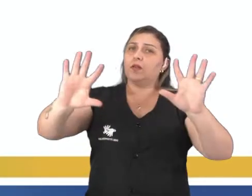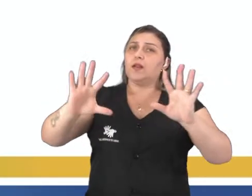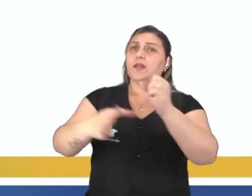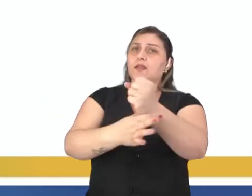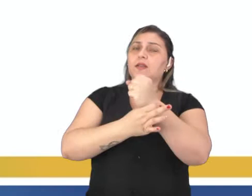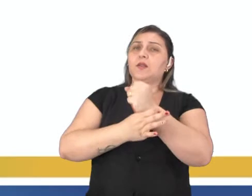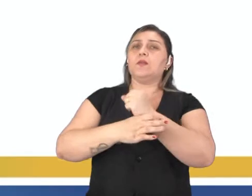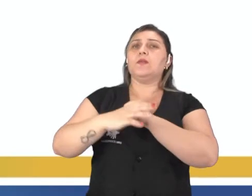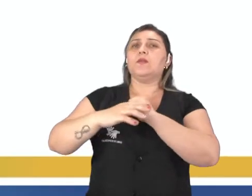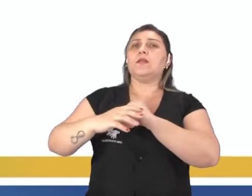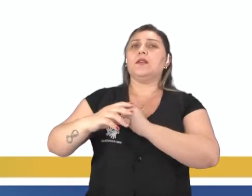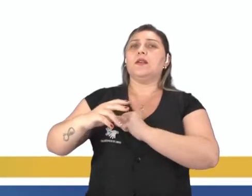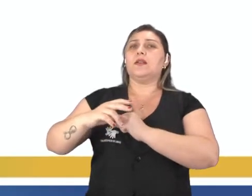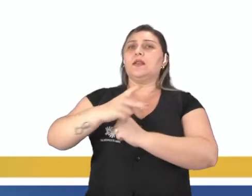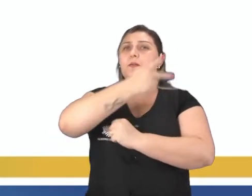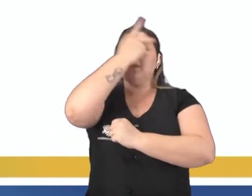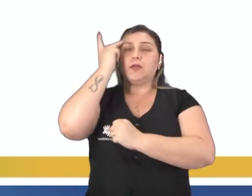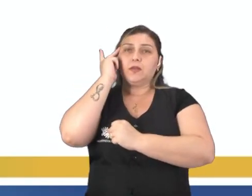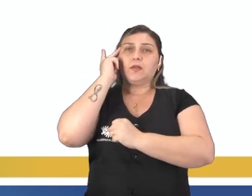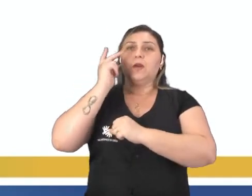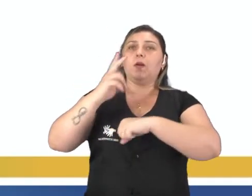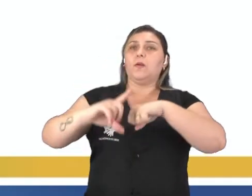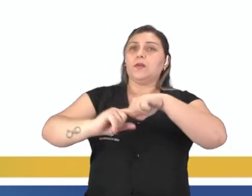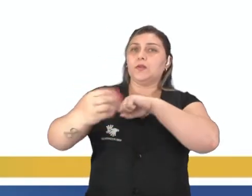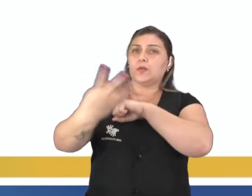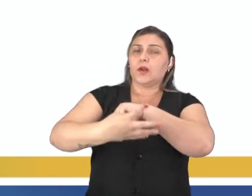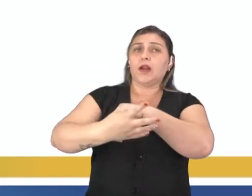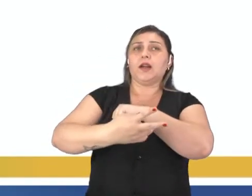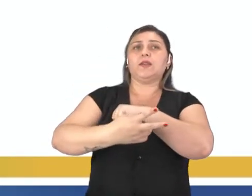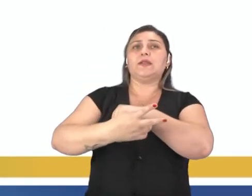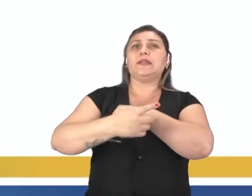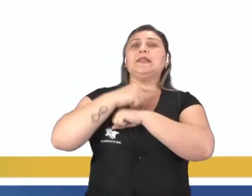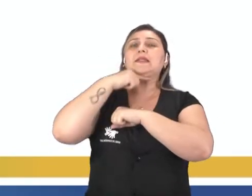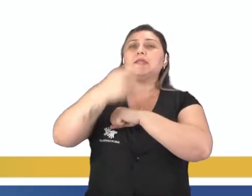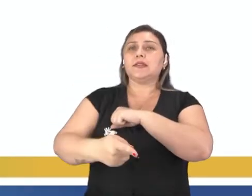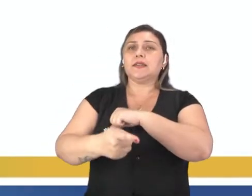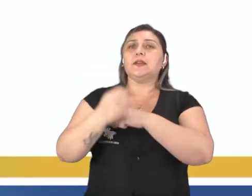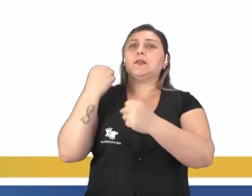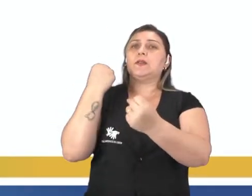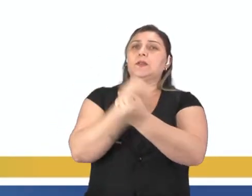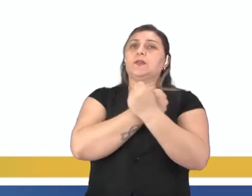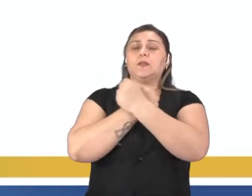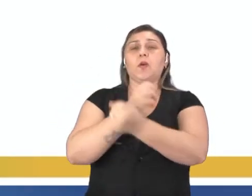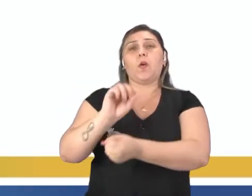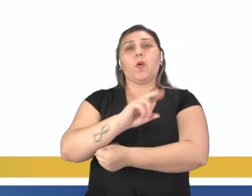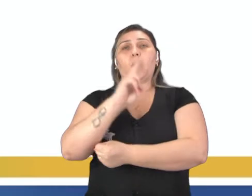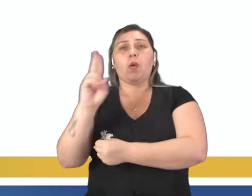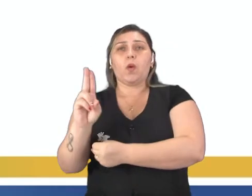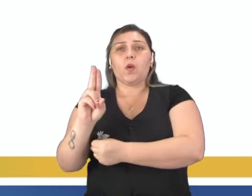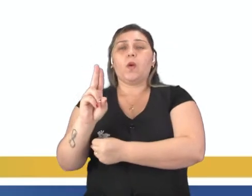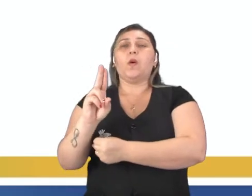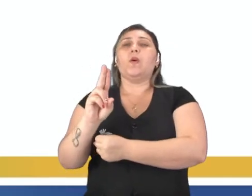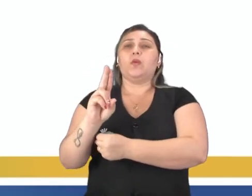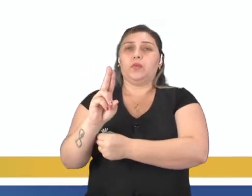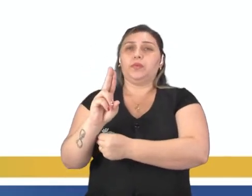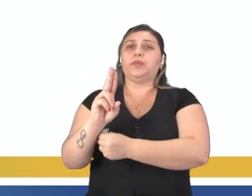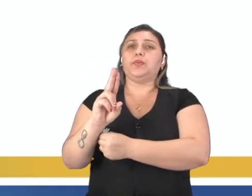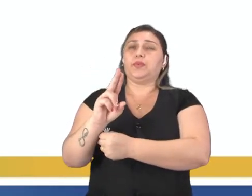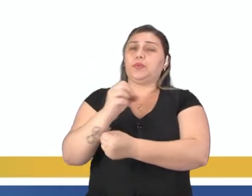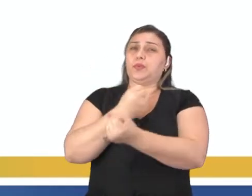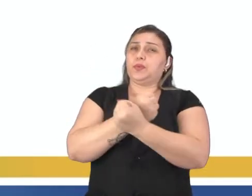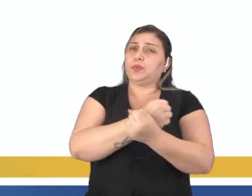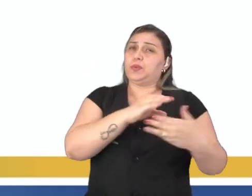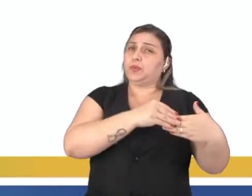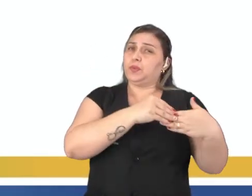segurança pessoal. O artigo 4 que diz que ninguém será mantido em escravidão ou servidão e à escravidão e o